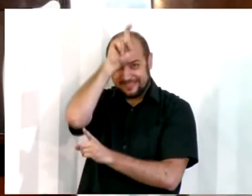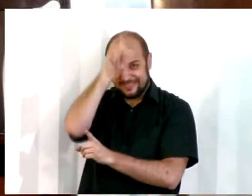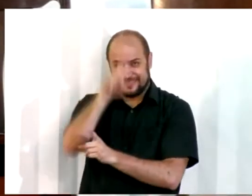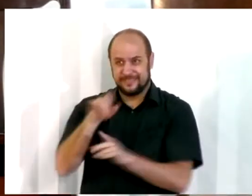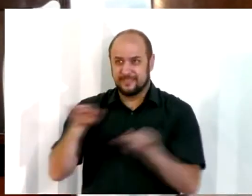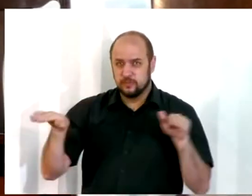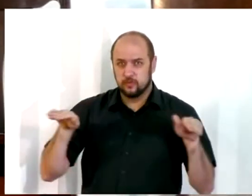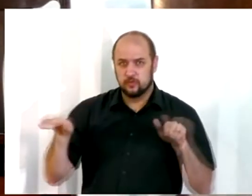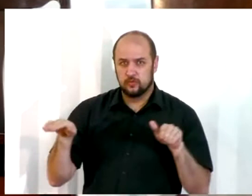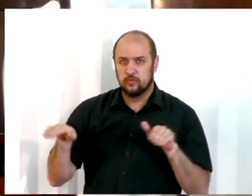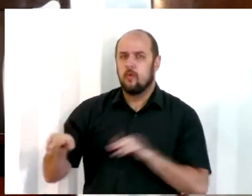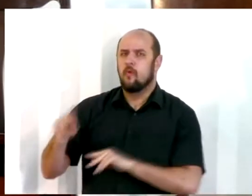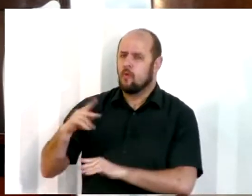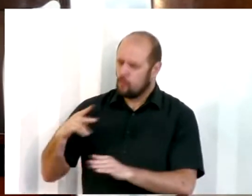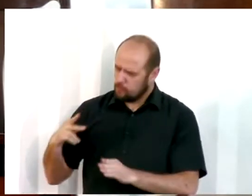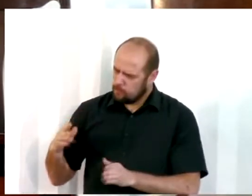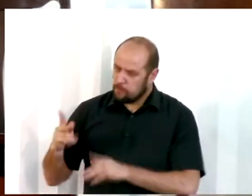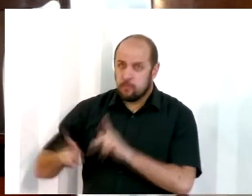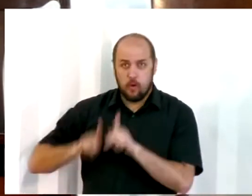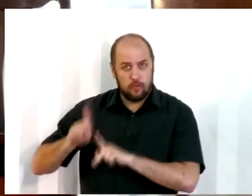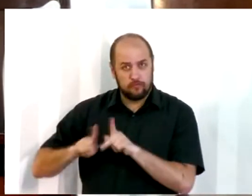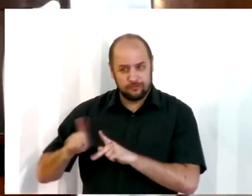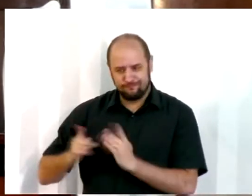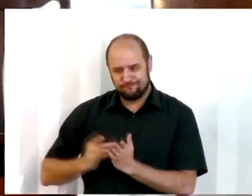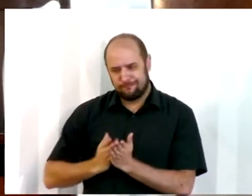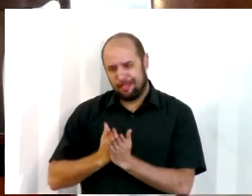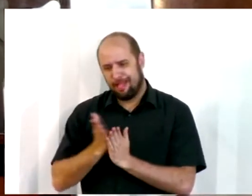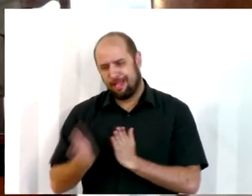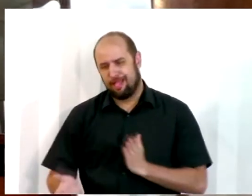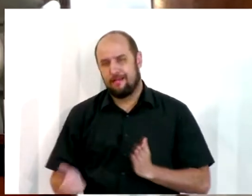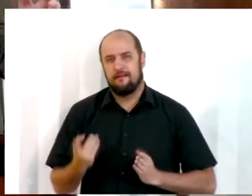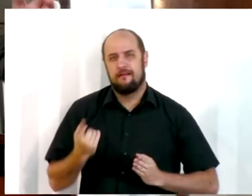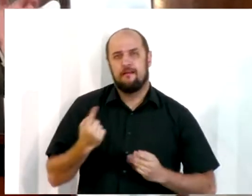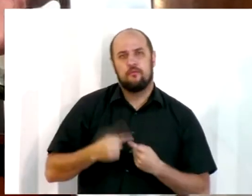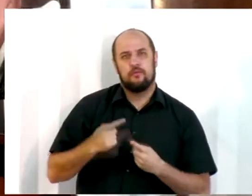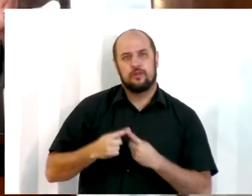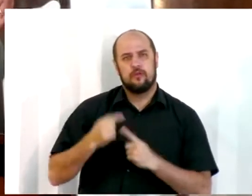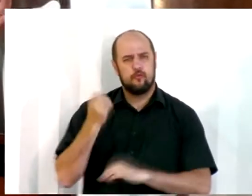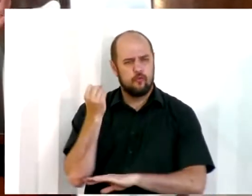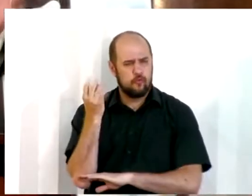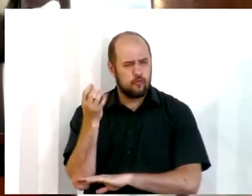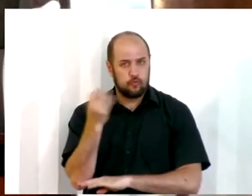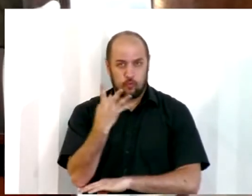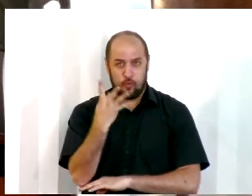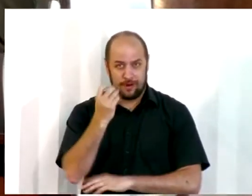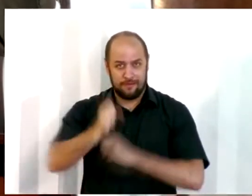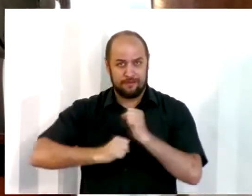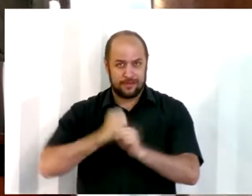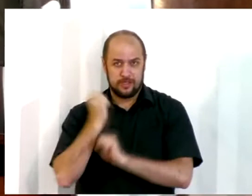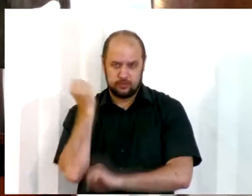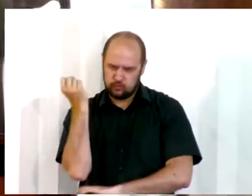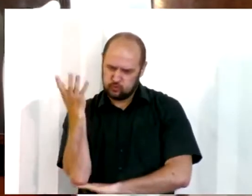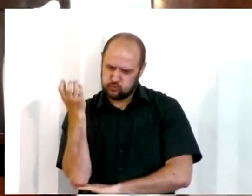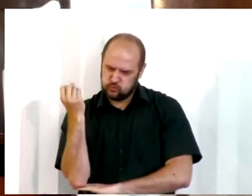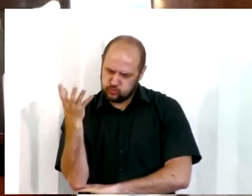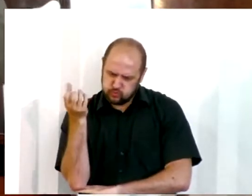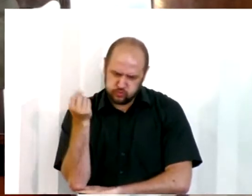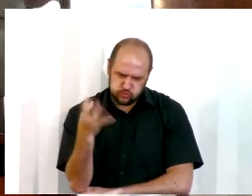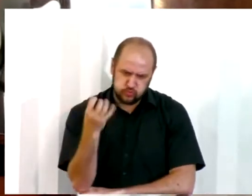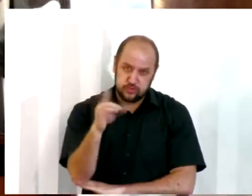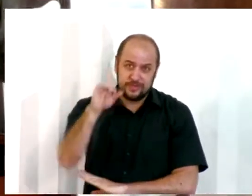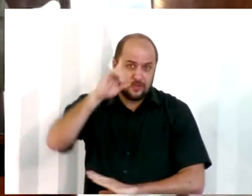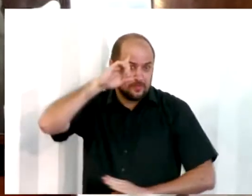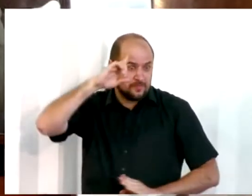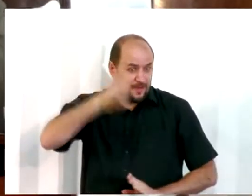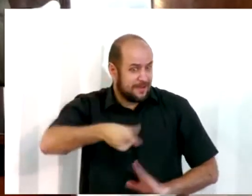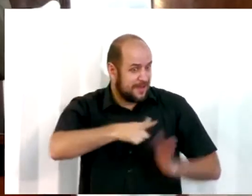começou a desviar-se da lei de Deus, porque foi durante a peregrinação dos 40 anos que o Senhor enviou a lei do Senhor,